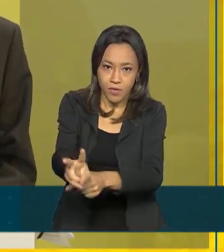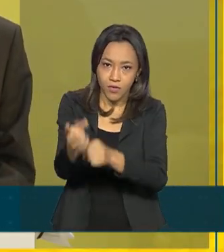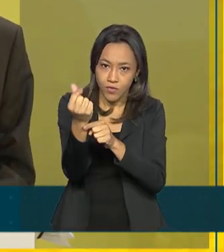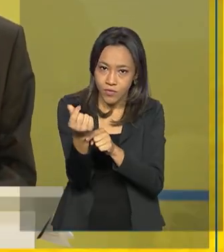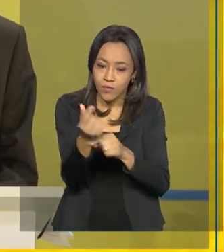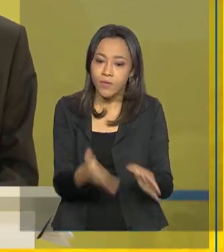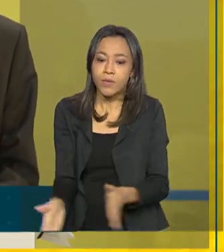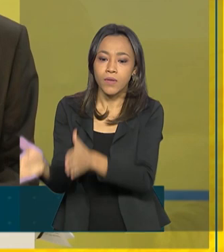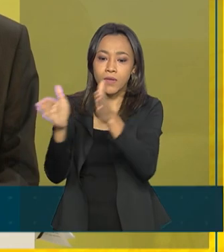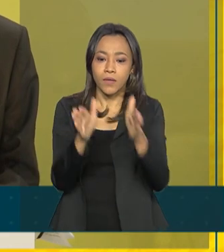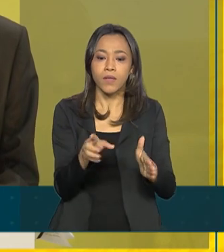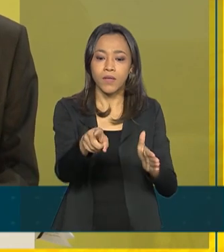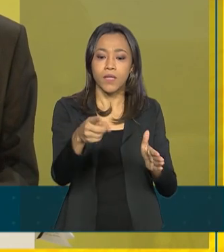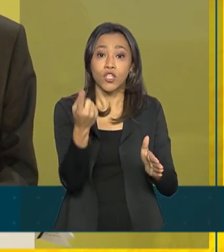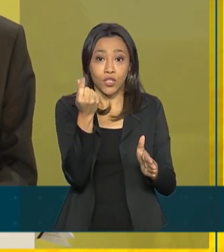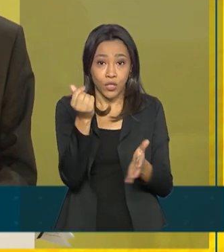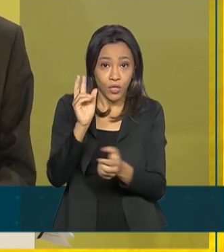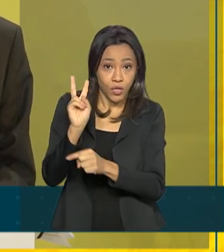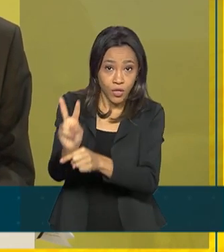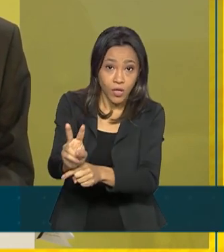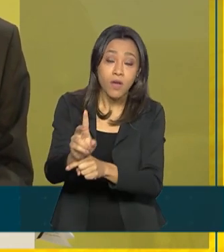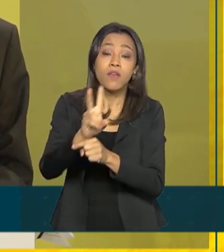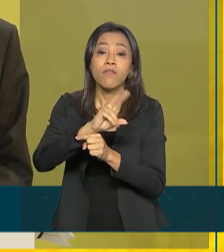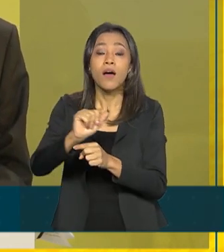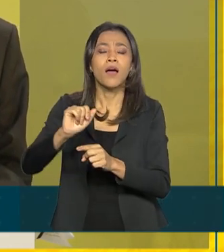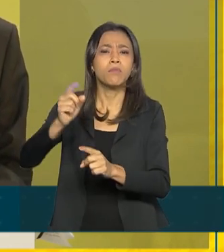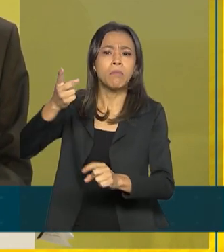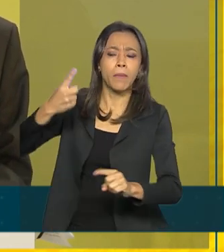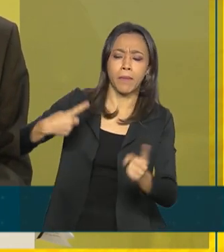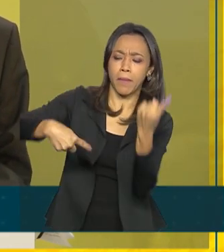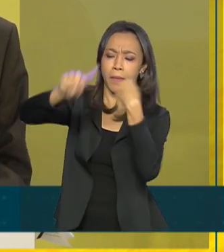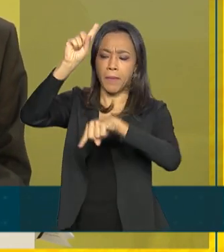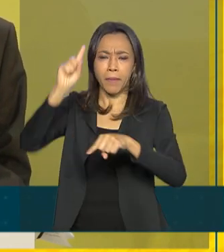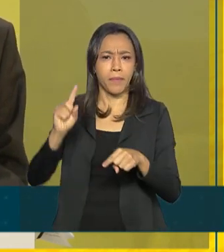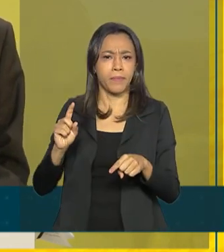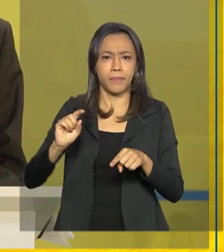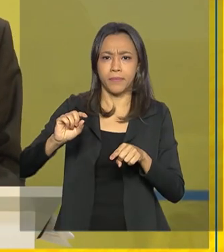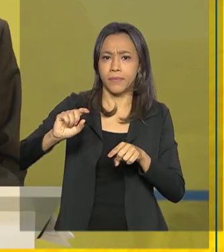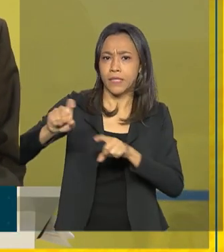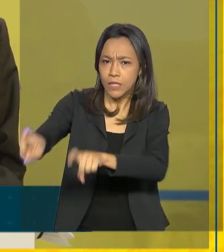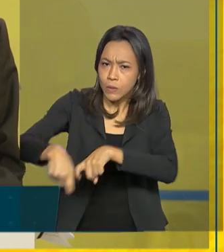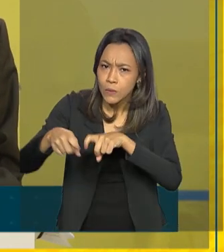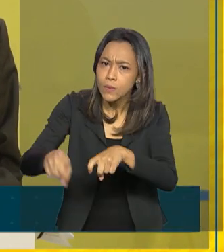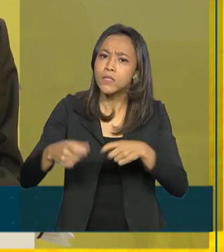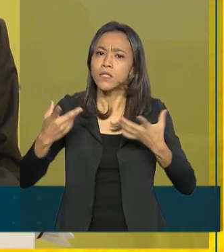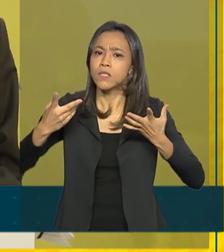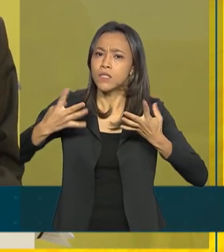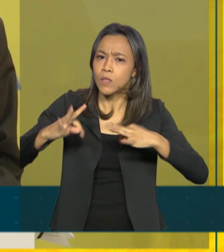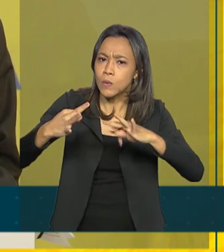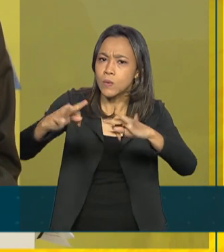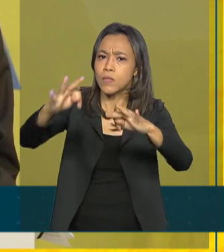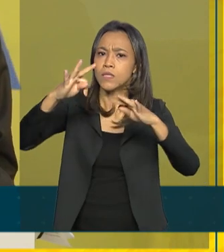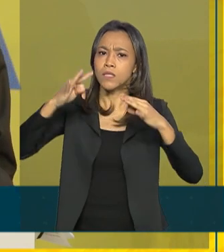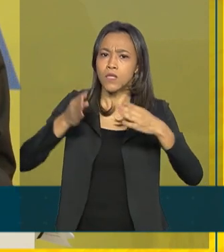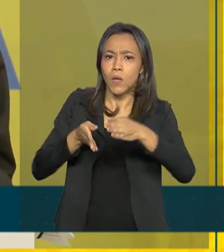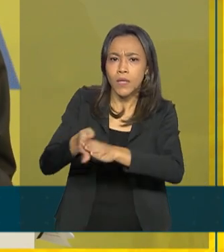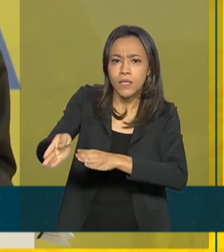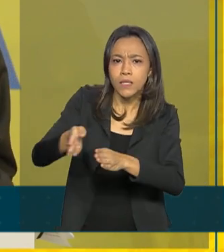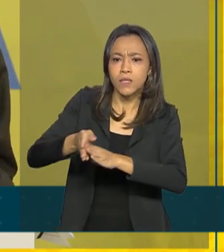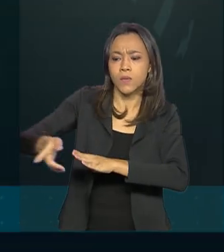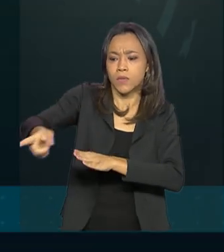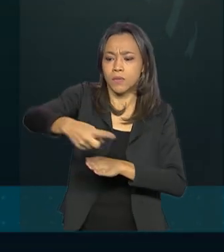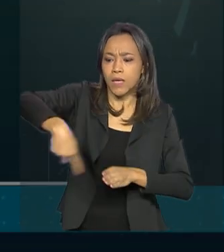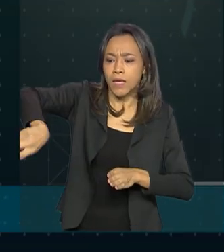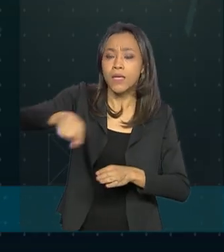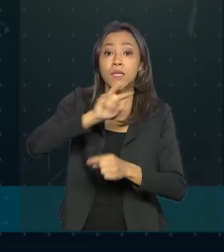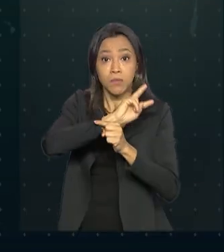transformação do campo, com mais tecnologia, com mais consultoria e mais crédito para a produção.